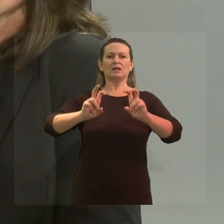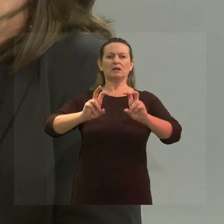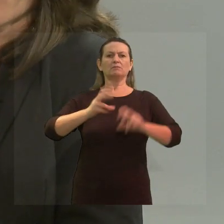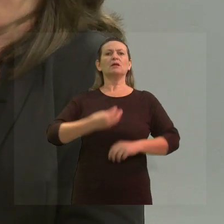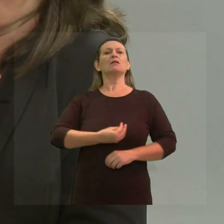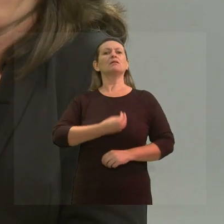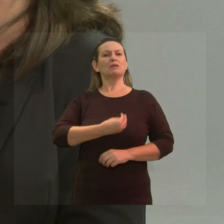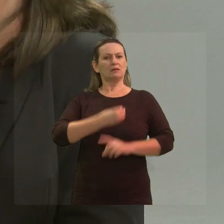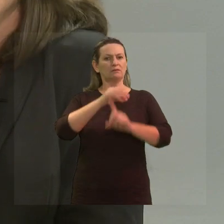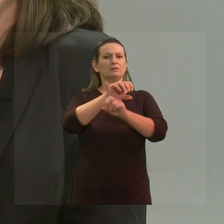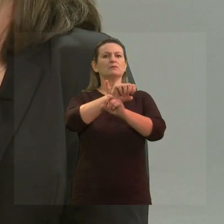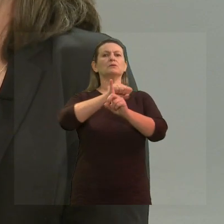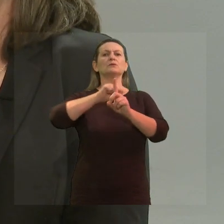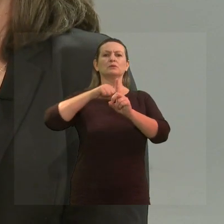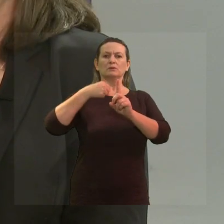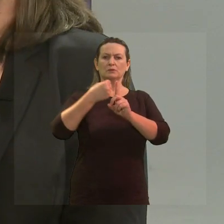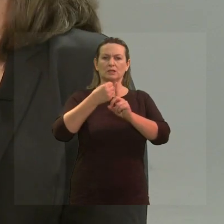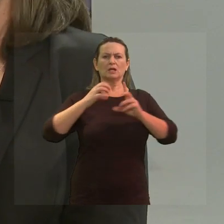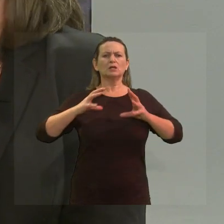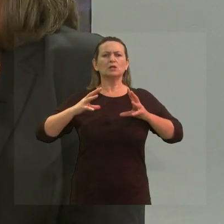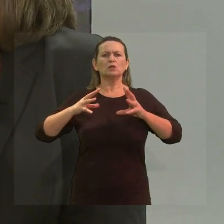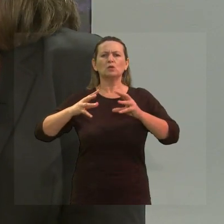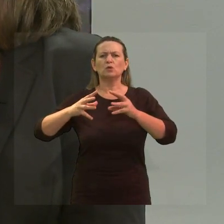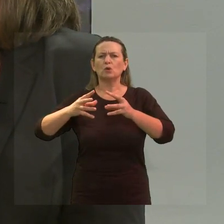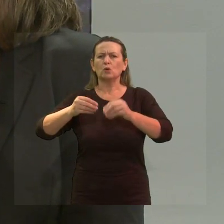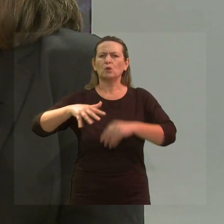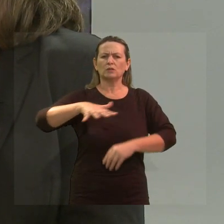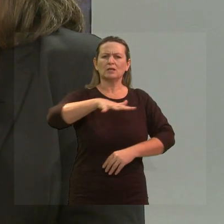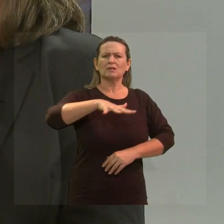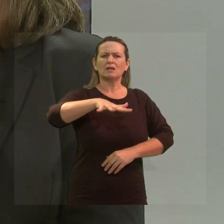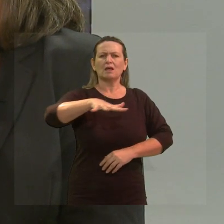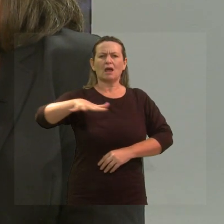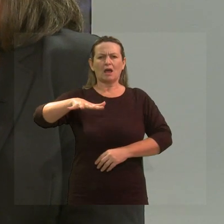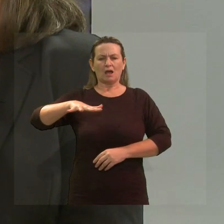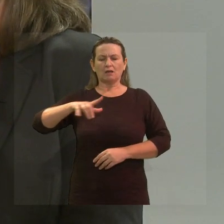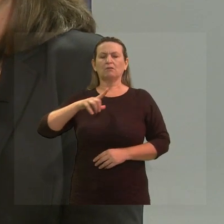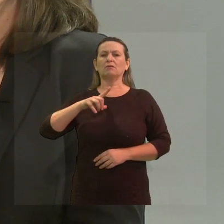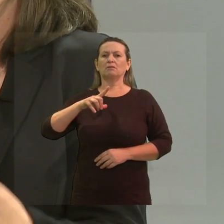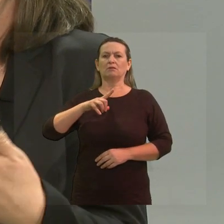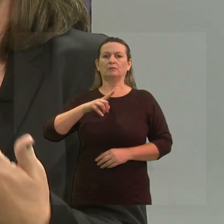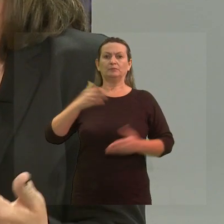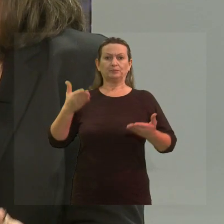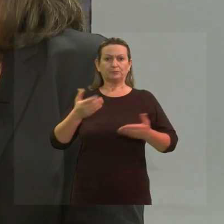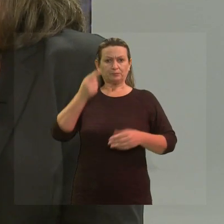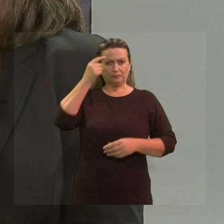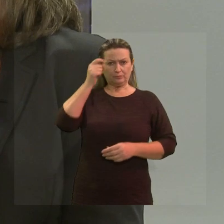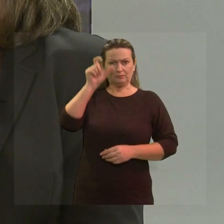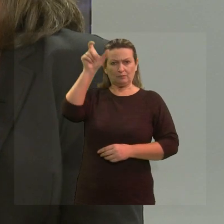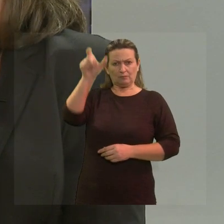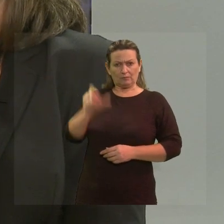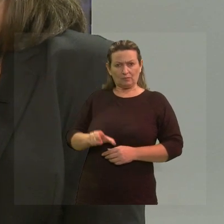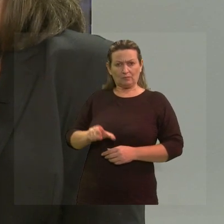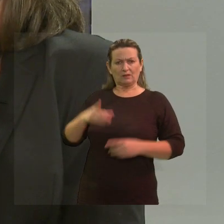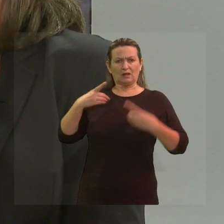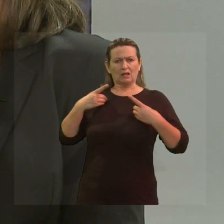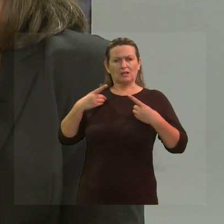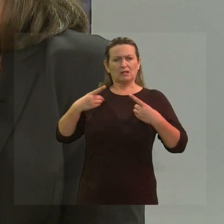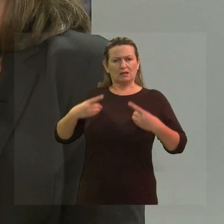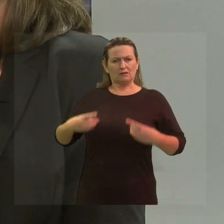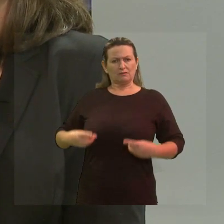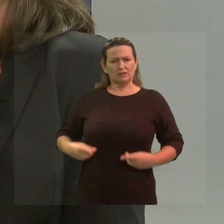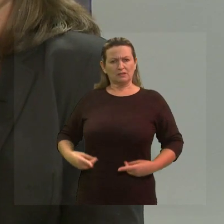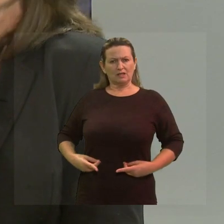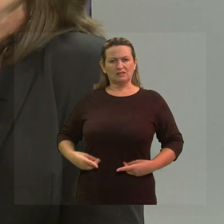presente na nossa sociedade, em todos os âmbitos. Infelizmente, se acredita que uma pessoa com deficiência,